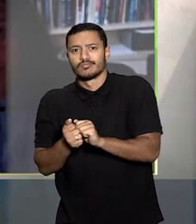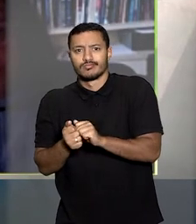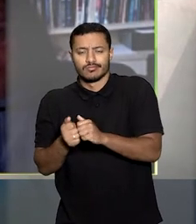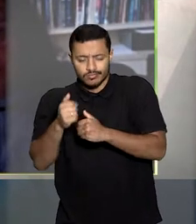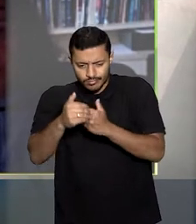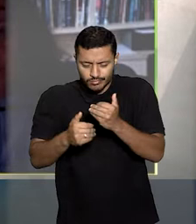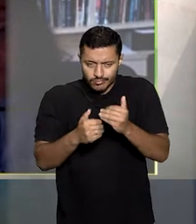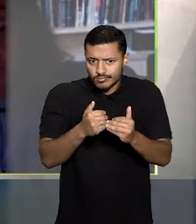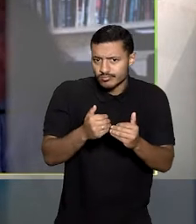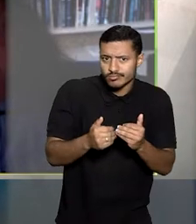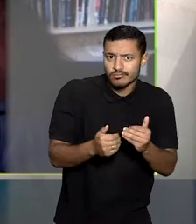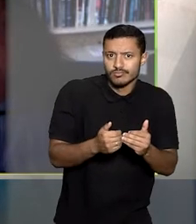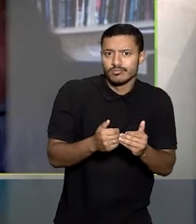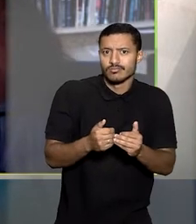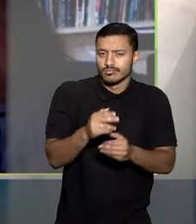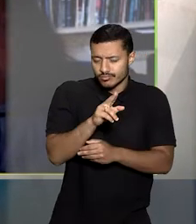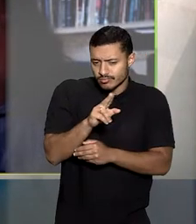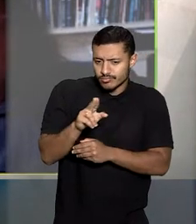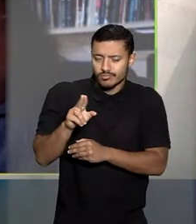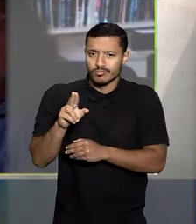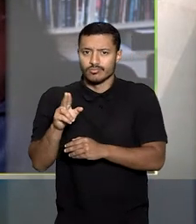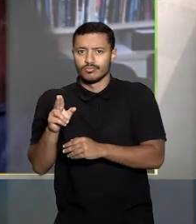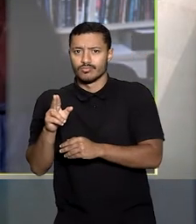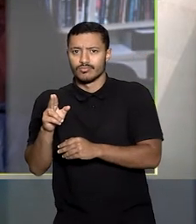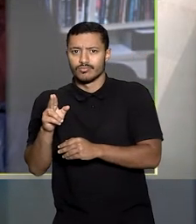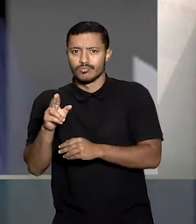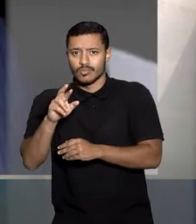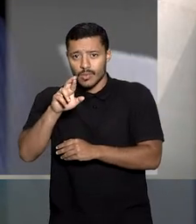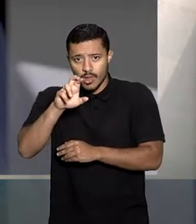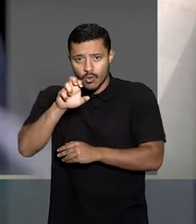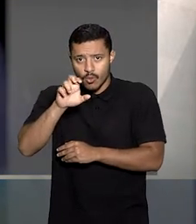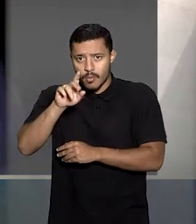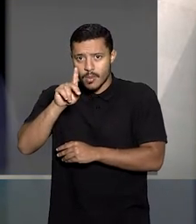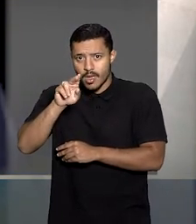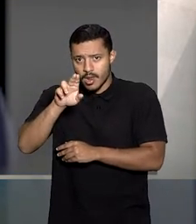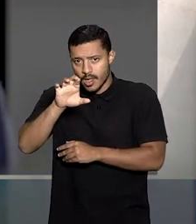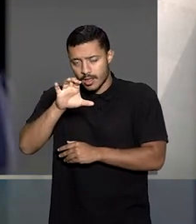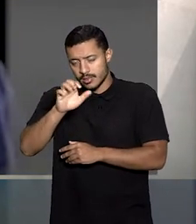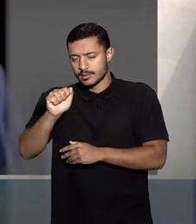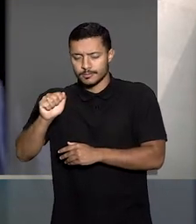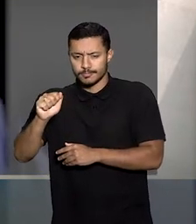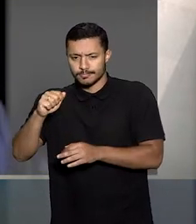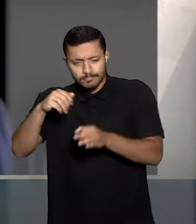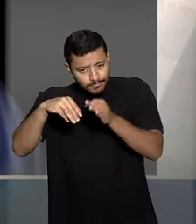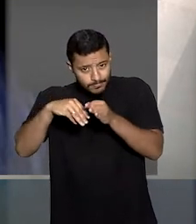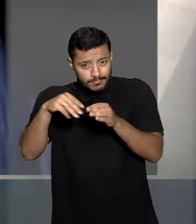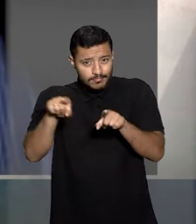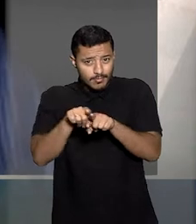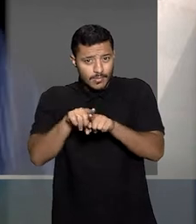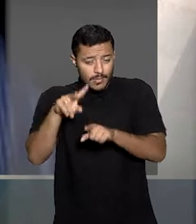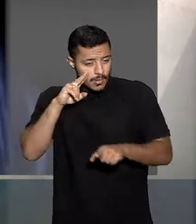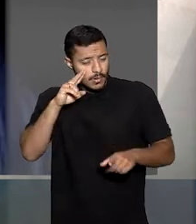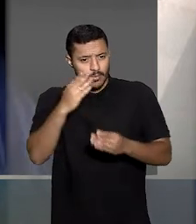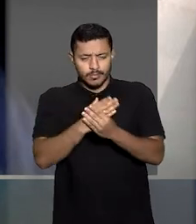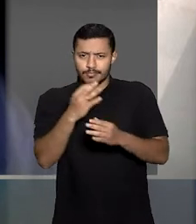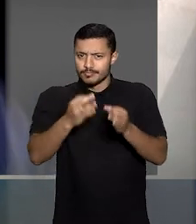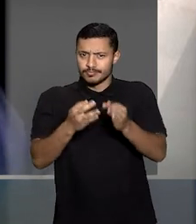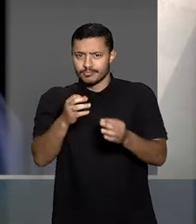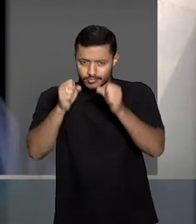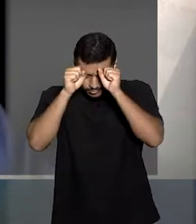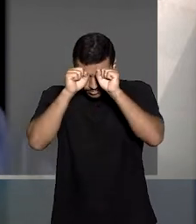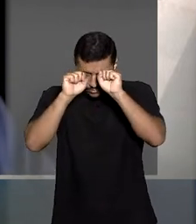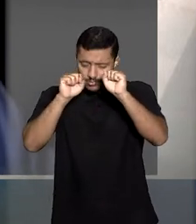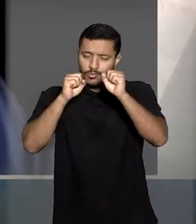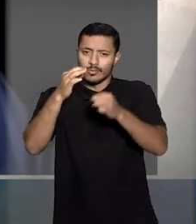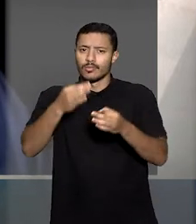de sentença por meio da denominada recuperação fluida. Anansi Andrigue observou que, no caso julgado, o Tribunal de